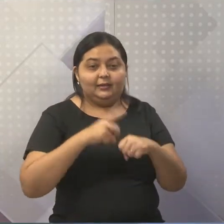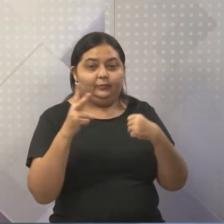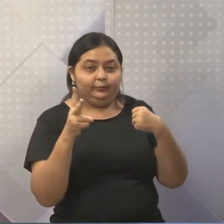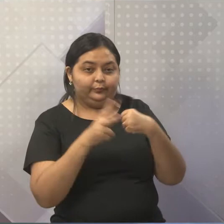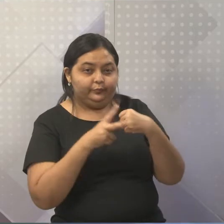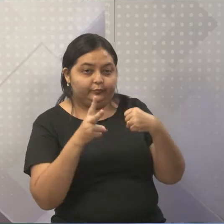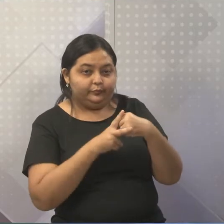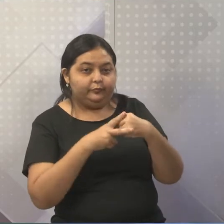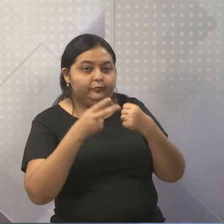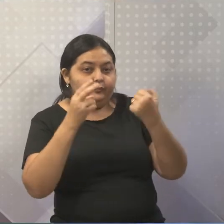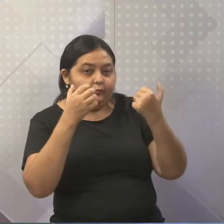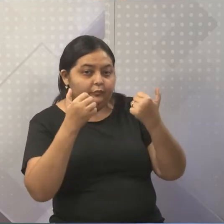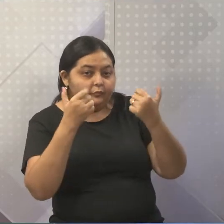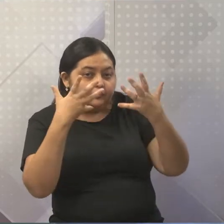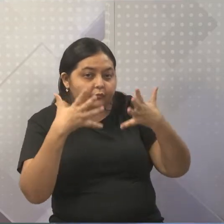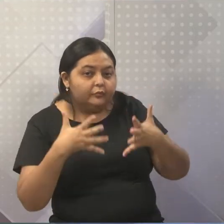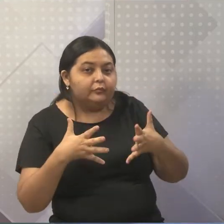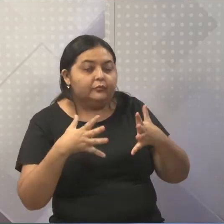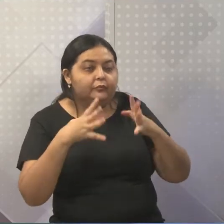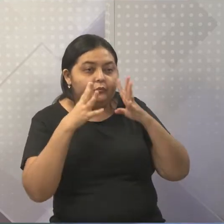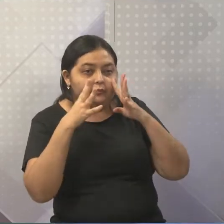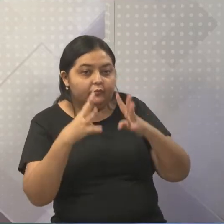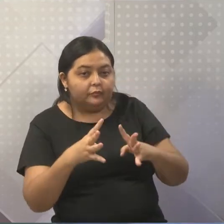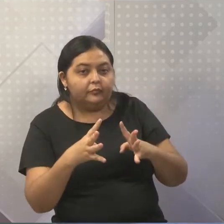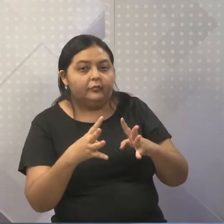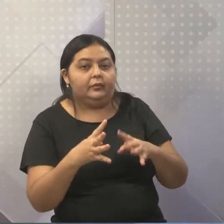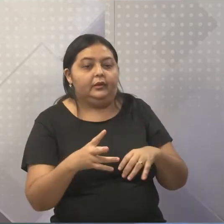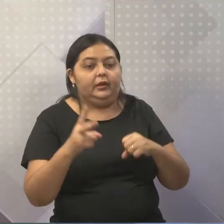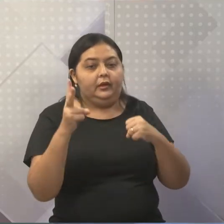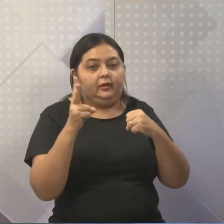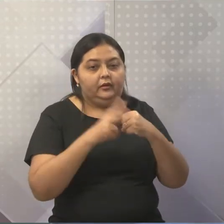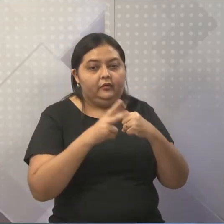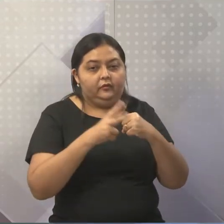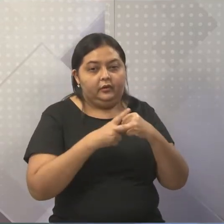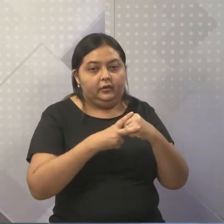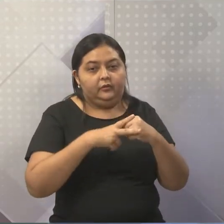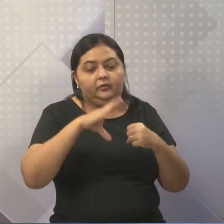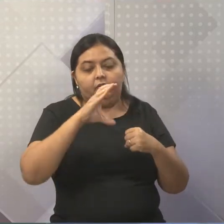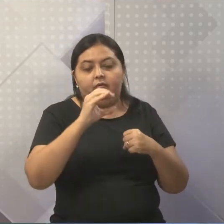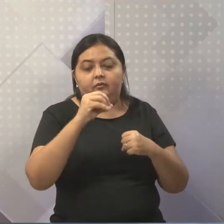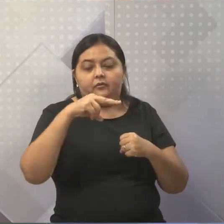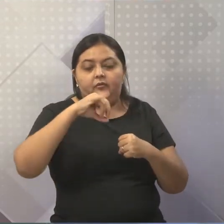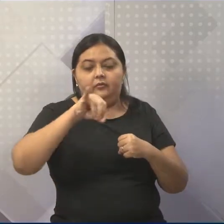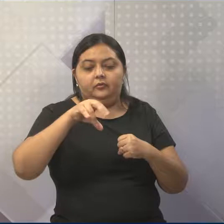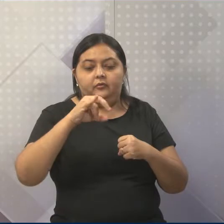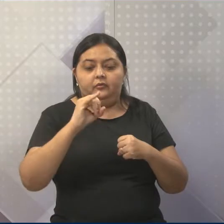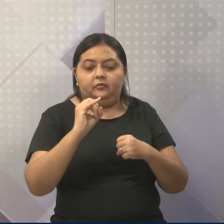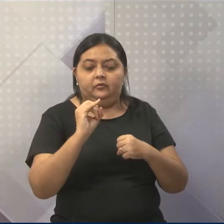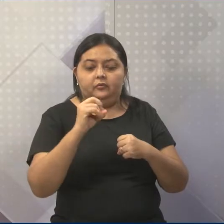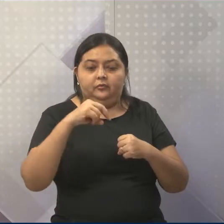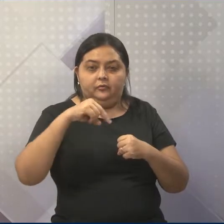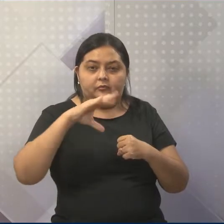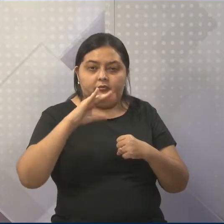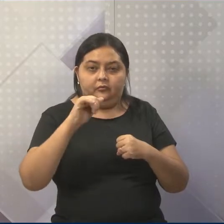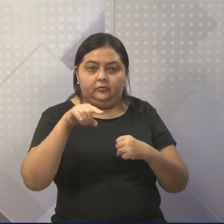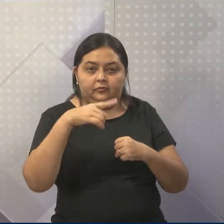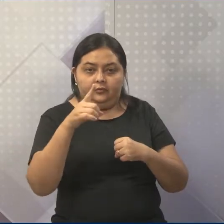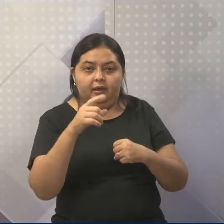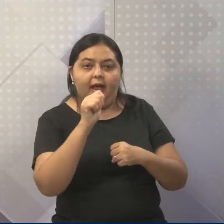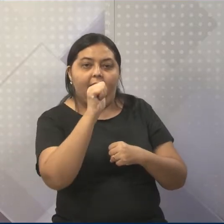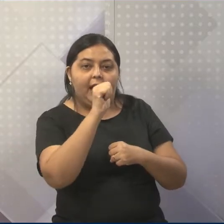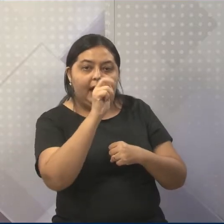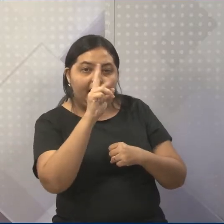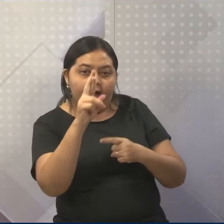aí nós devemos chamar a atenção, primeiro, para as conjugações verbais. E quais são elas? Primeira conjugação, AR.